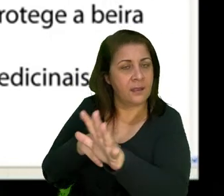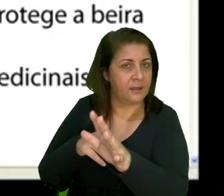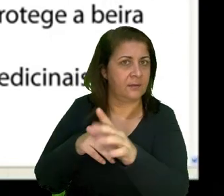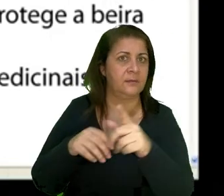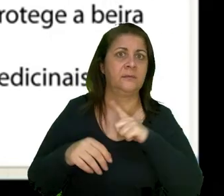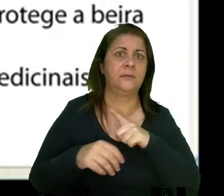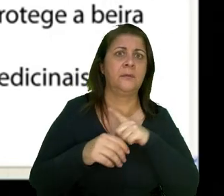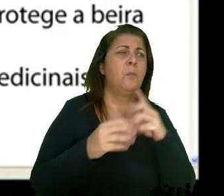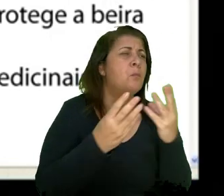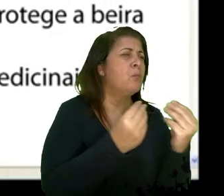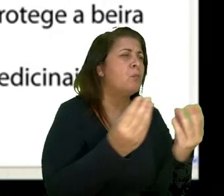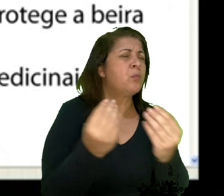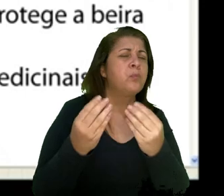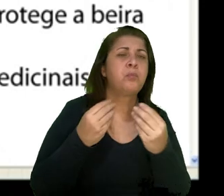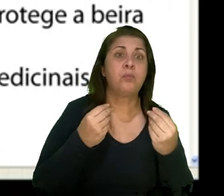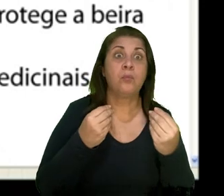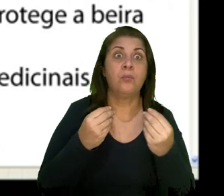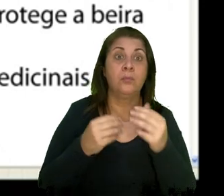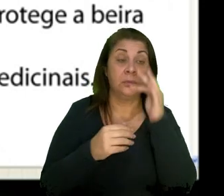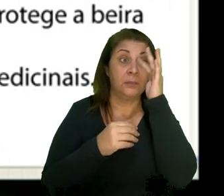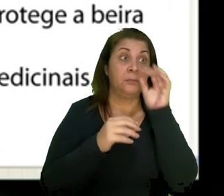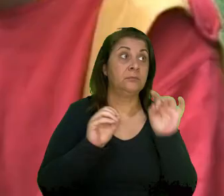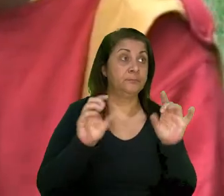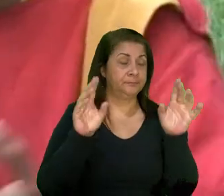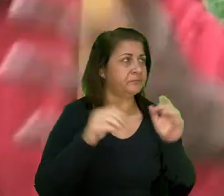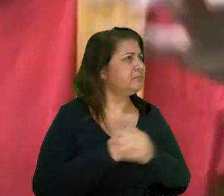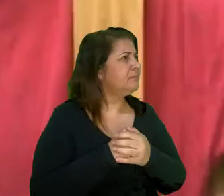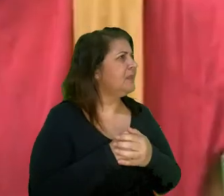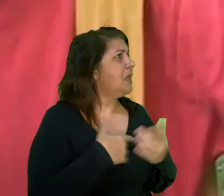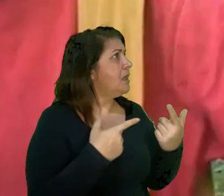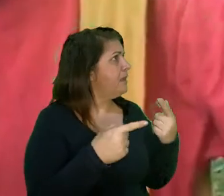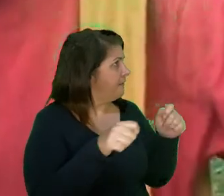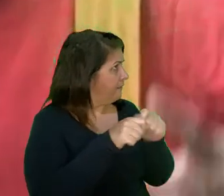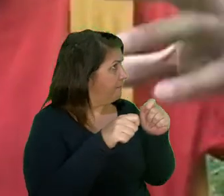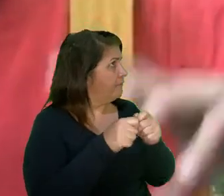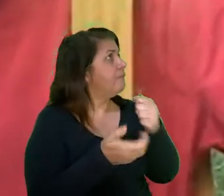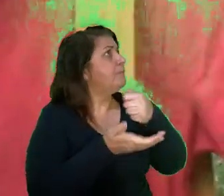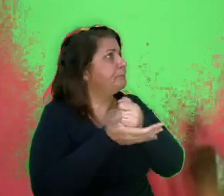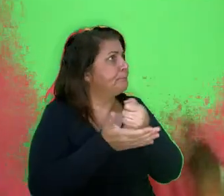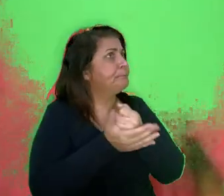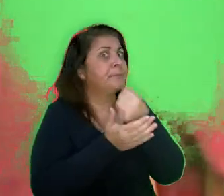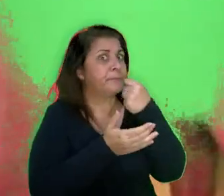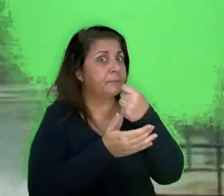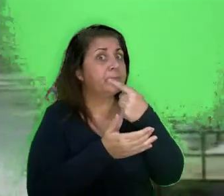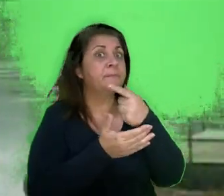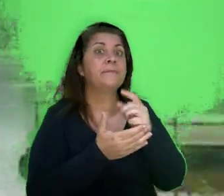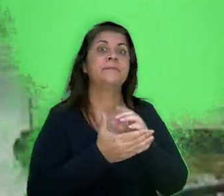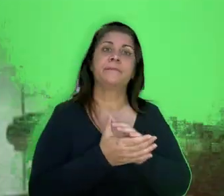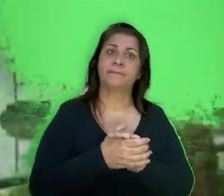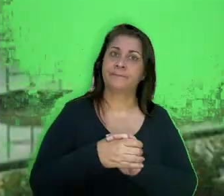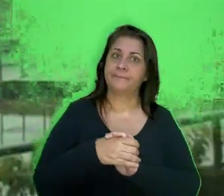Tem ainda centenas de espécies medicinais. E serve em té para fazer remédio, só?